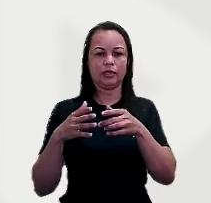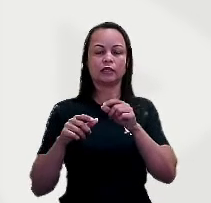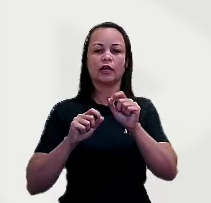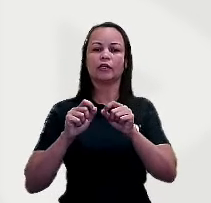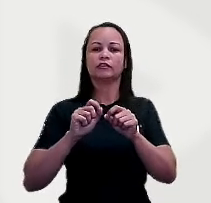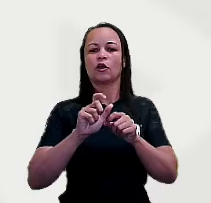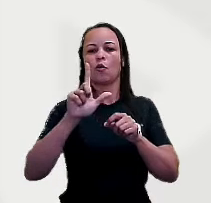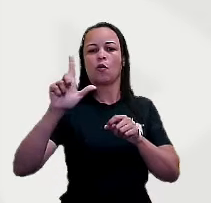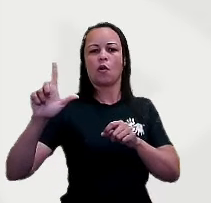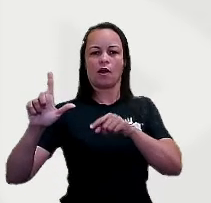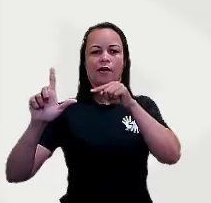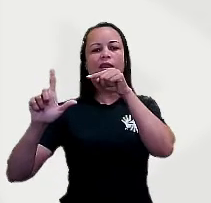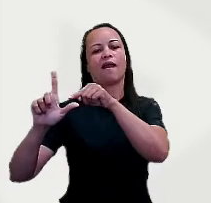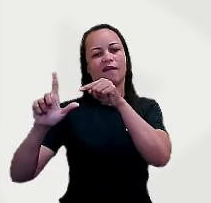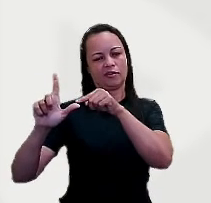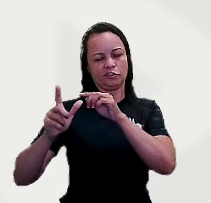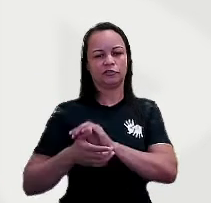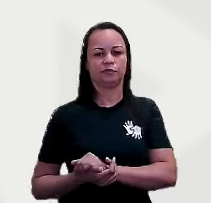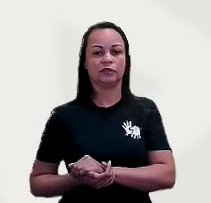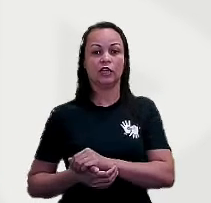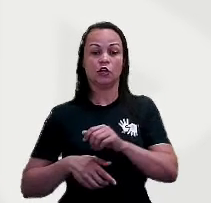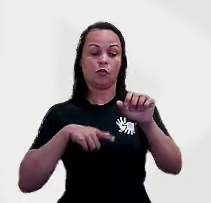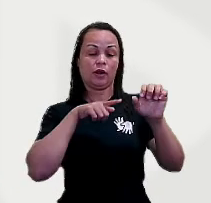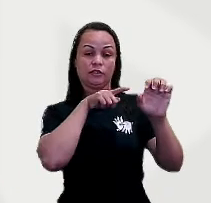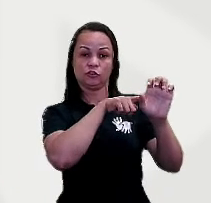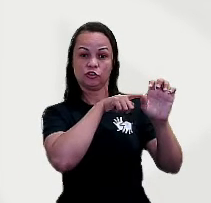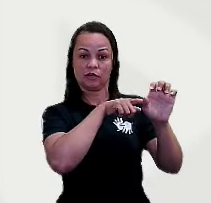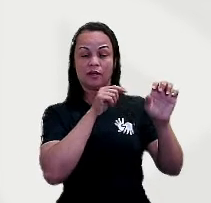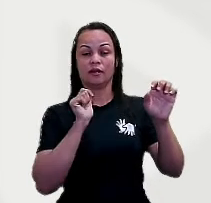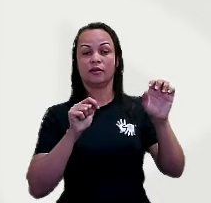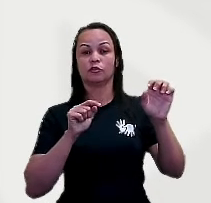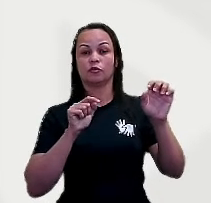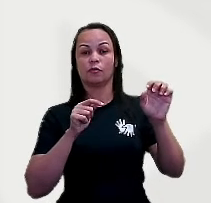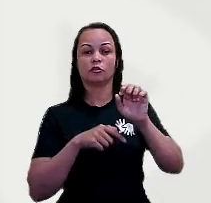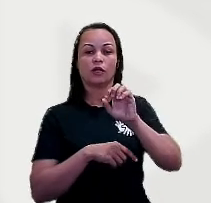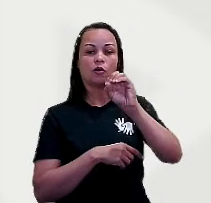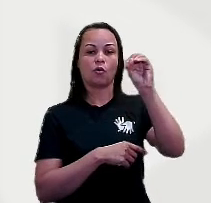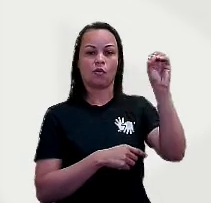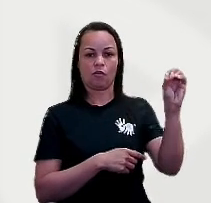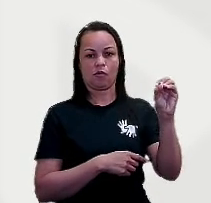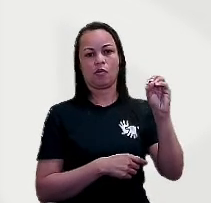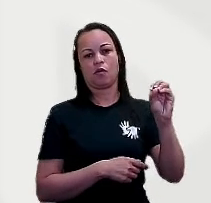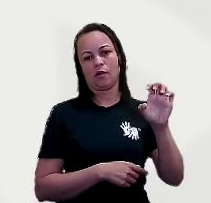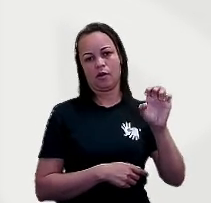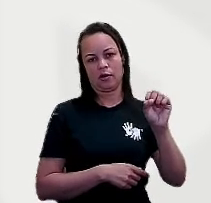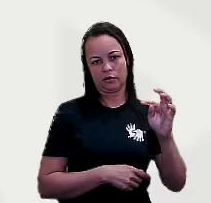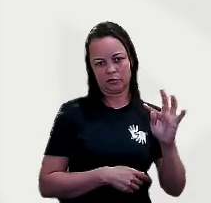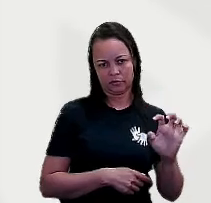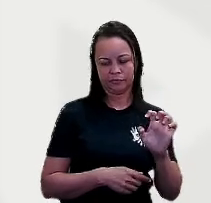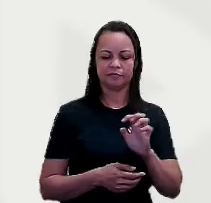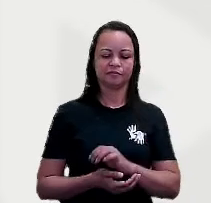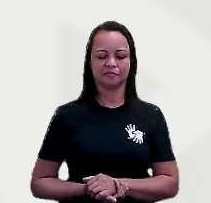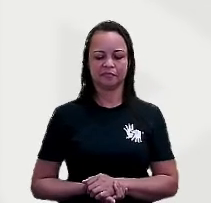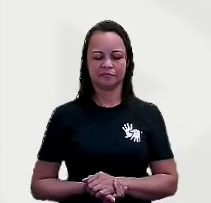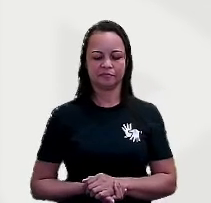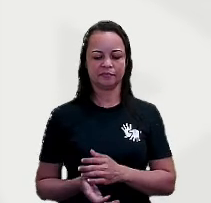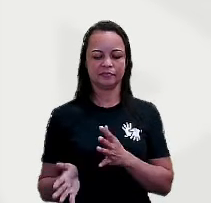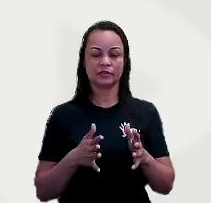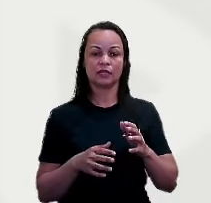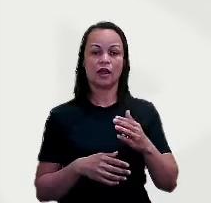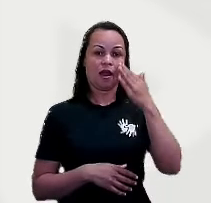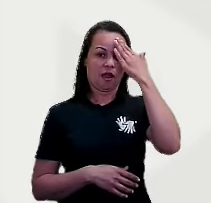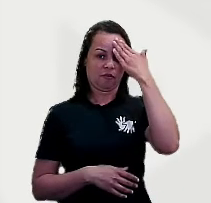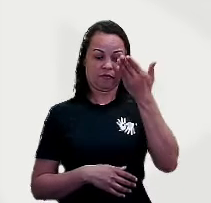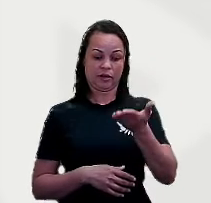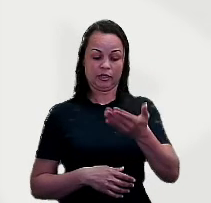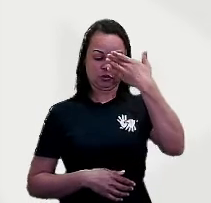leste, não é isso? E o braço esquerdo vai estar indicando o oeste, tá ok? À frente do